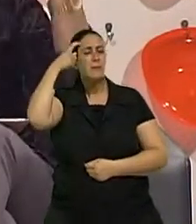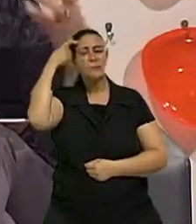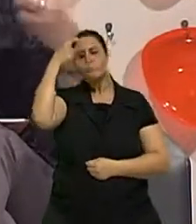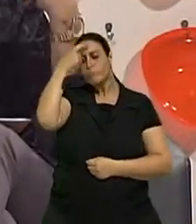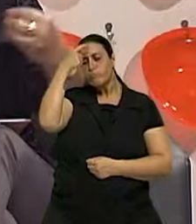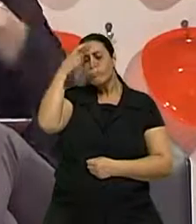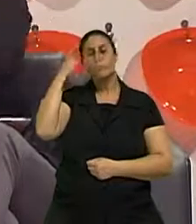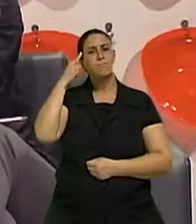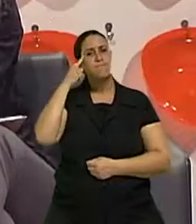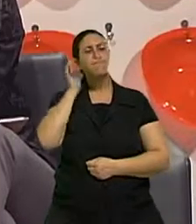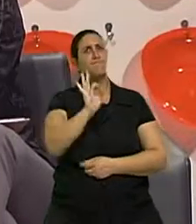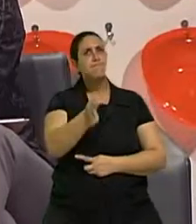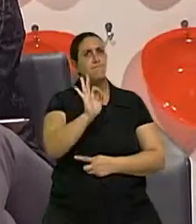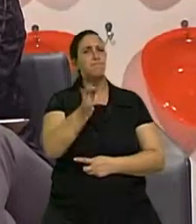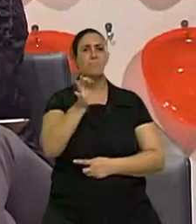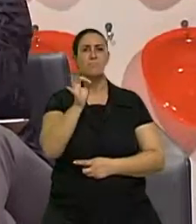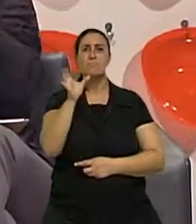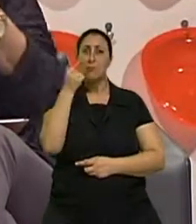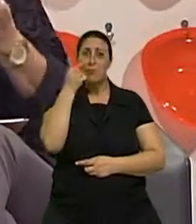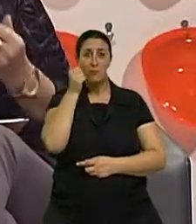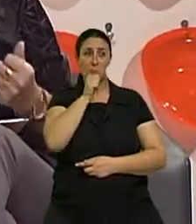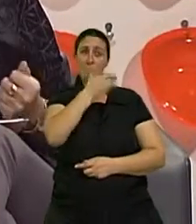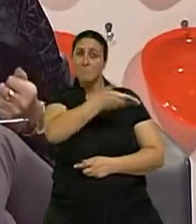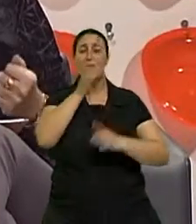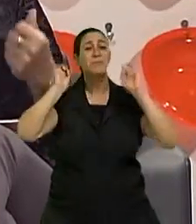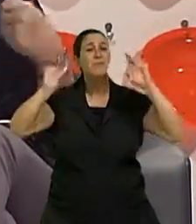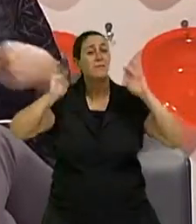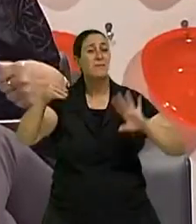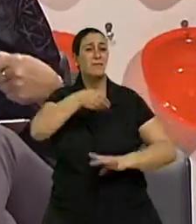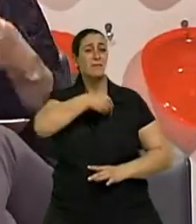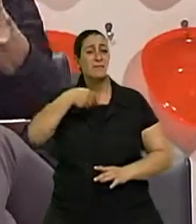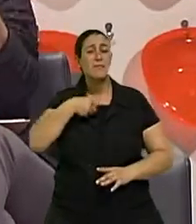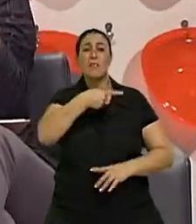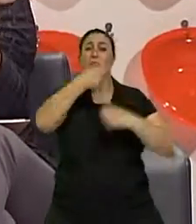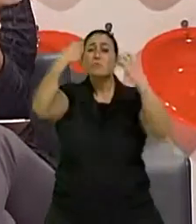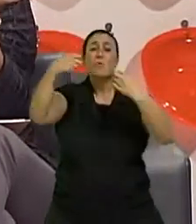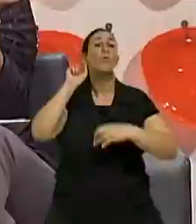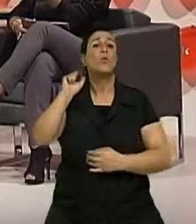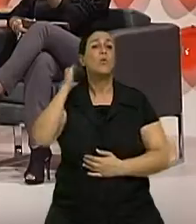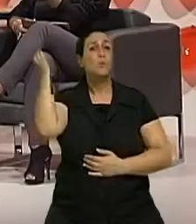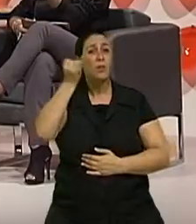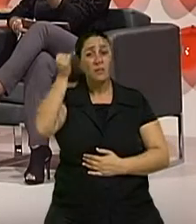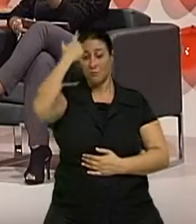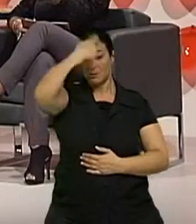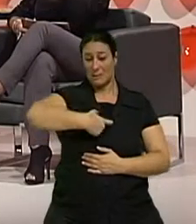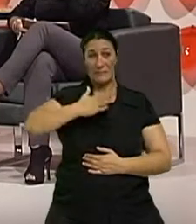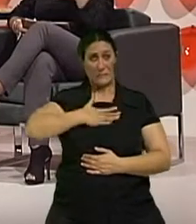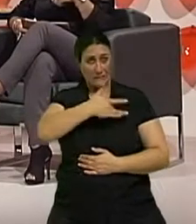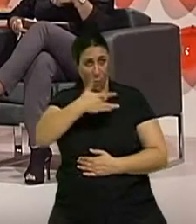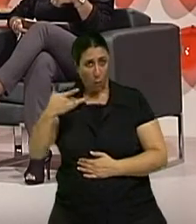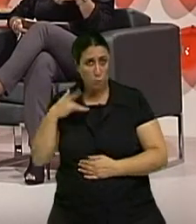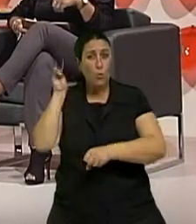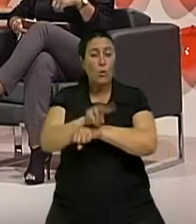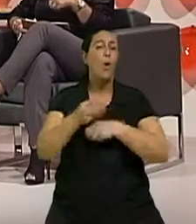e ouvir e ouvir e ouvir de uma especialista. A situação para a nossa saúde está na nossa mão. É. O que